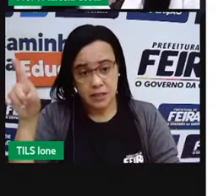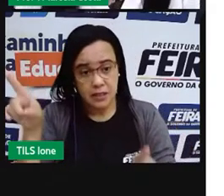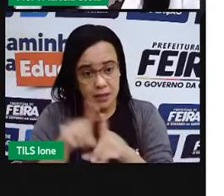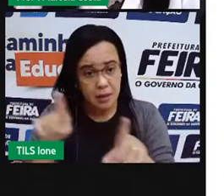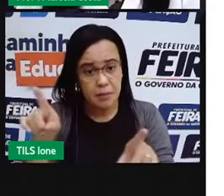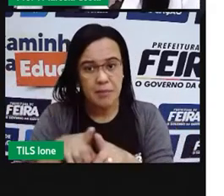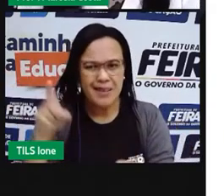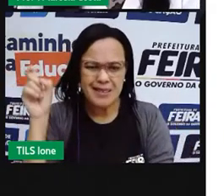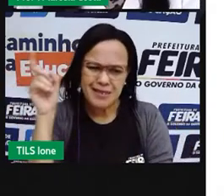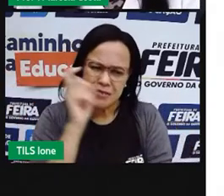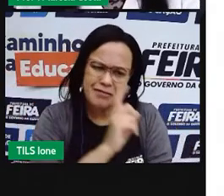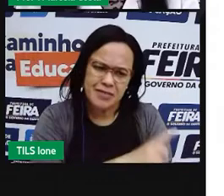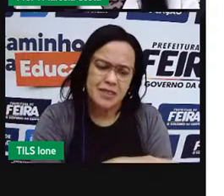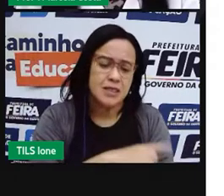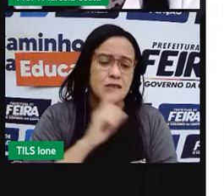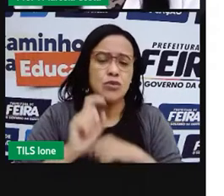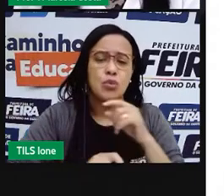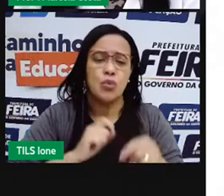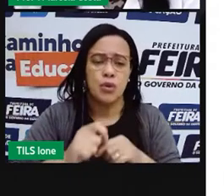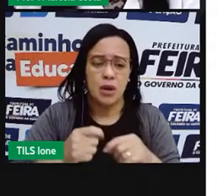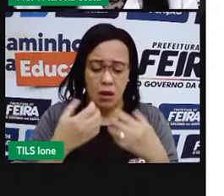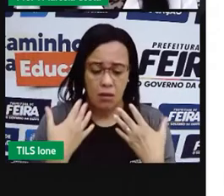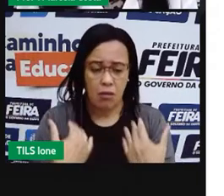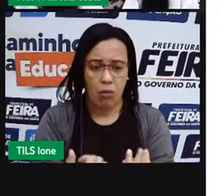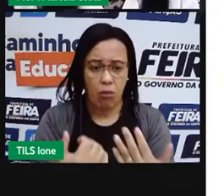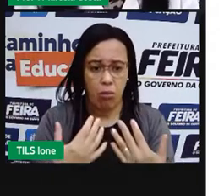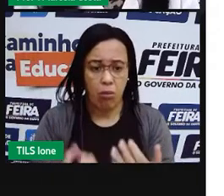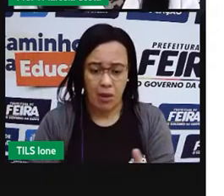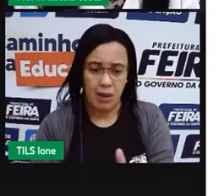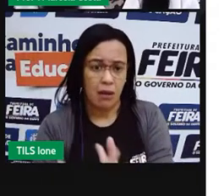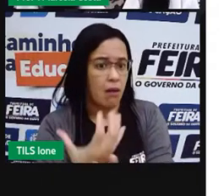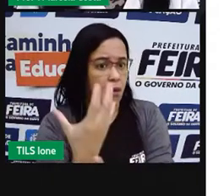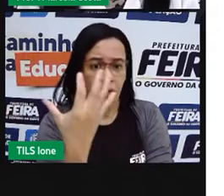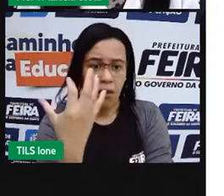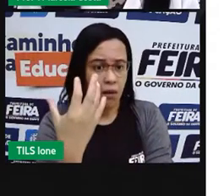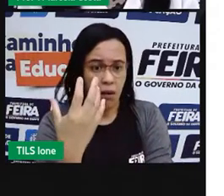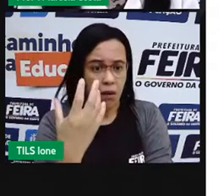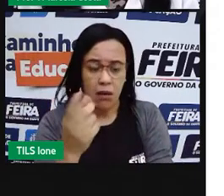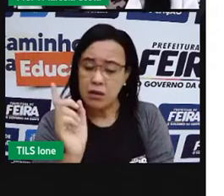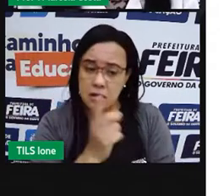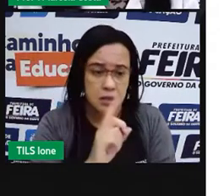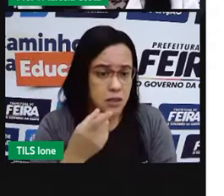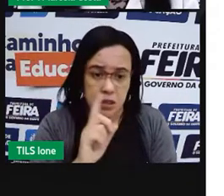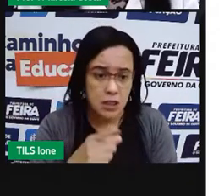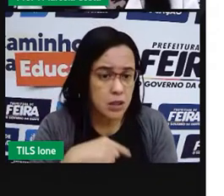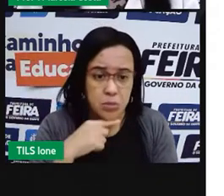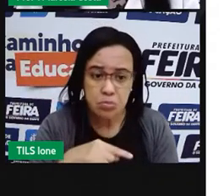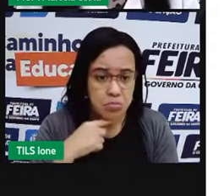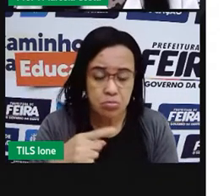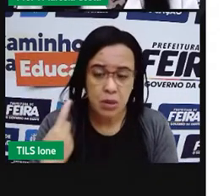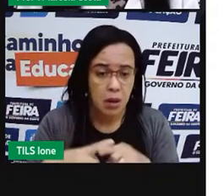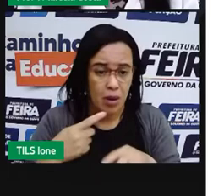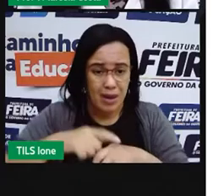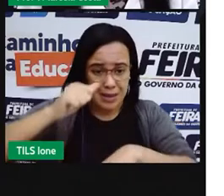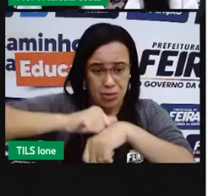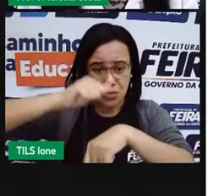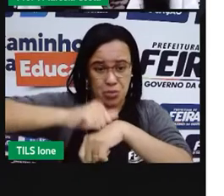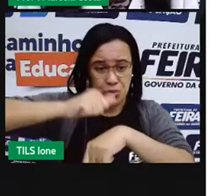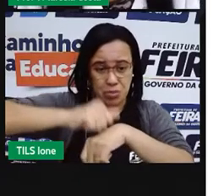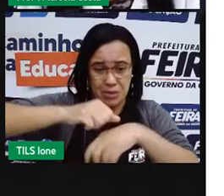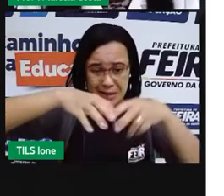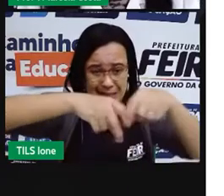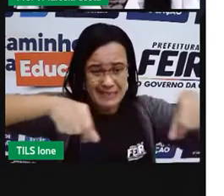Sim, em que o solo, né? A terra não é apropriada para plantar. Então, tem aí uma